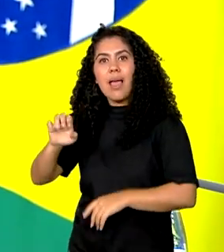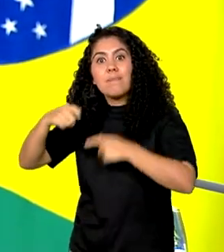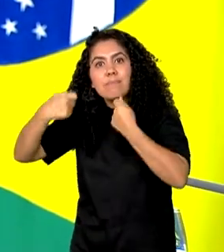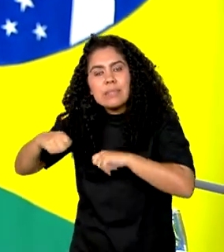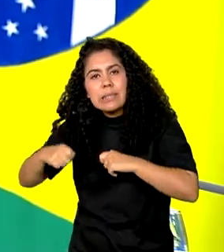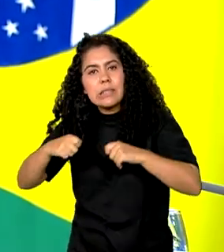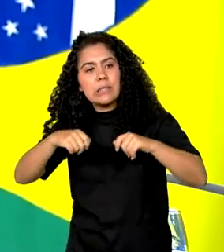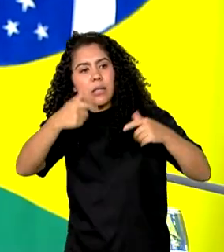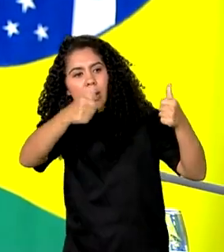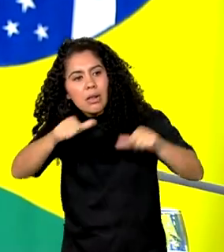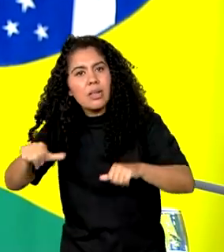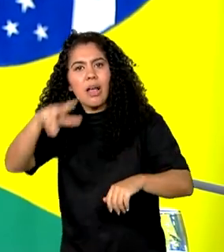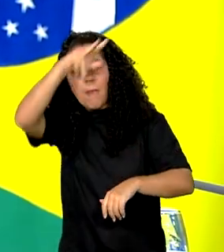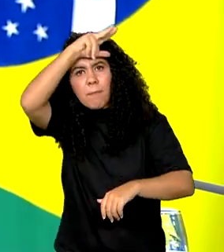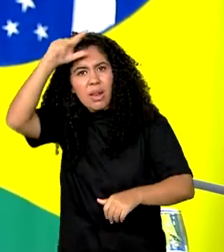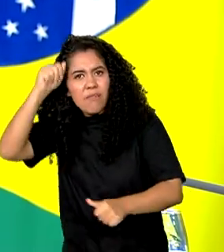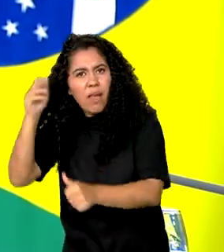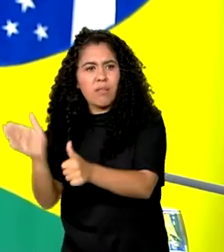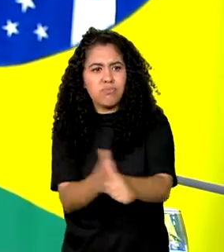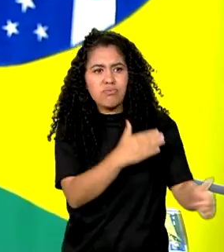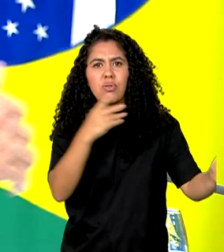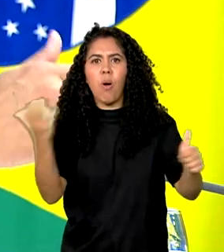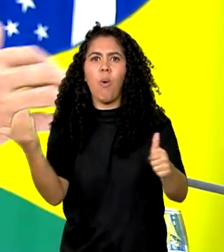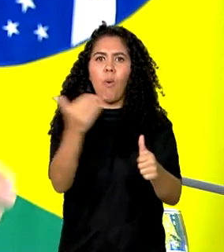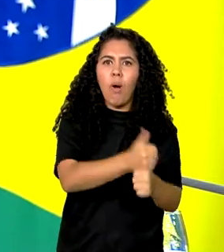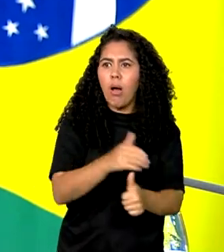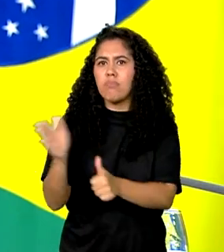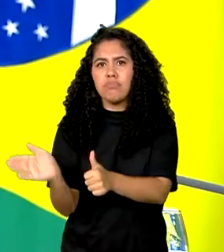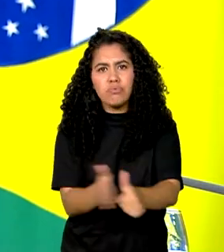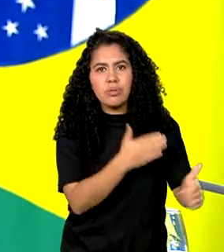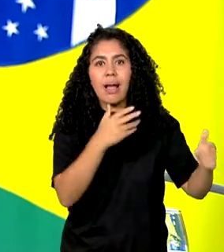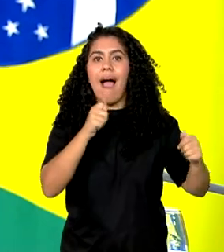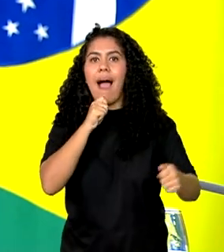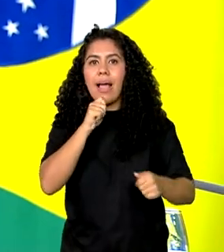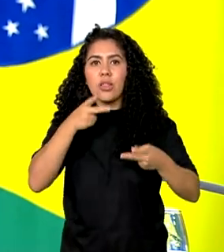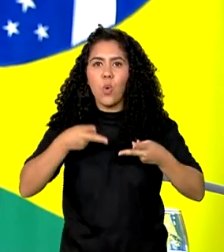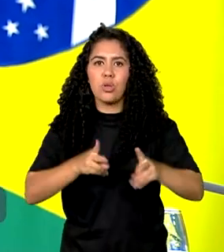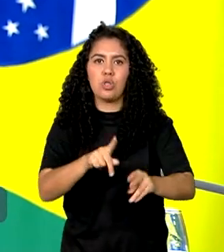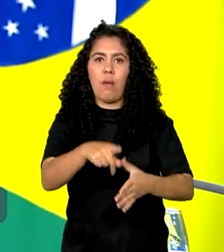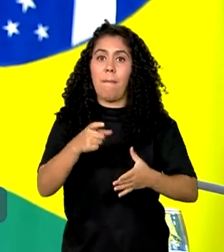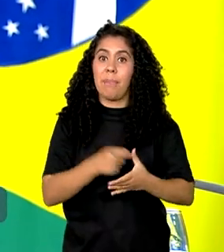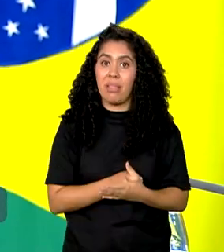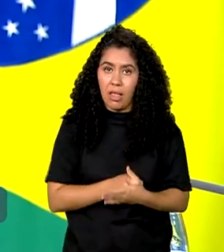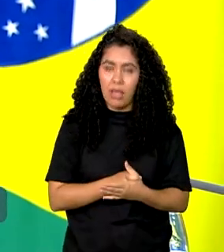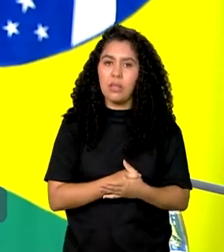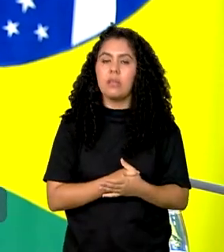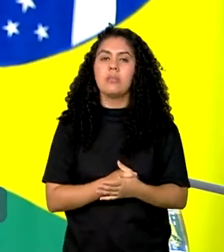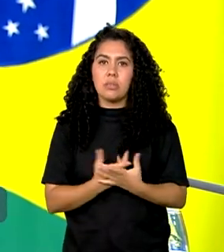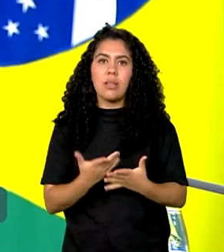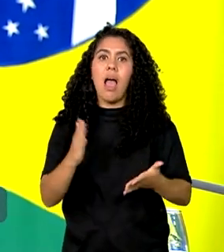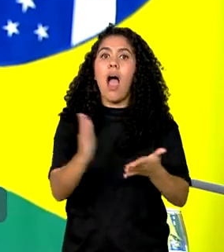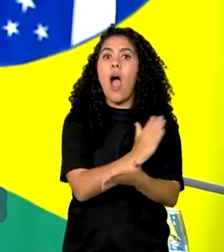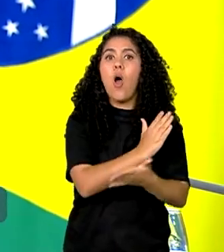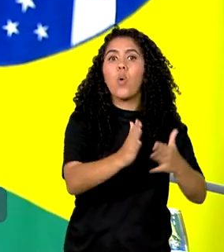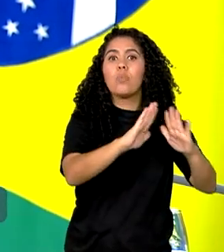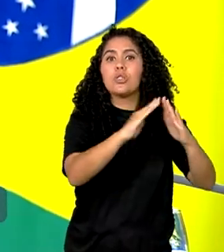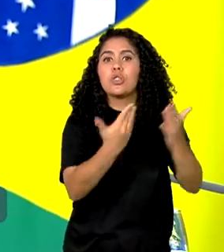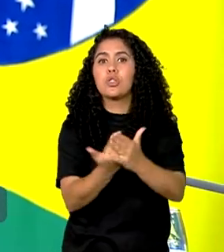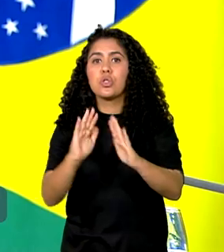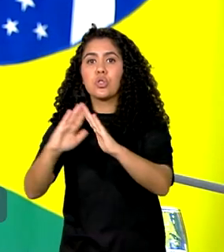saiu o prefeito, já entrou outro prefeito, já voltou outro prefeito e continua essa pendência. E muitas vezes algumas escolas estavam